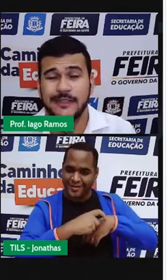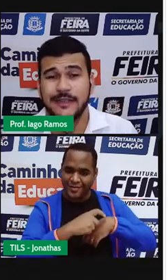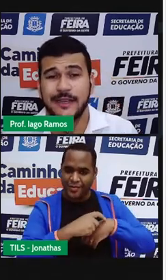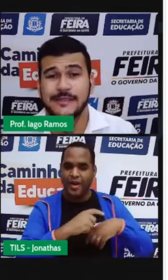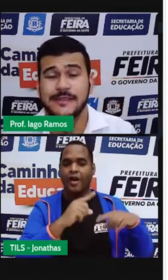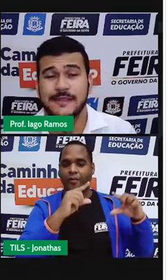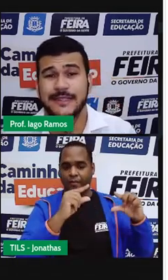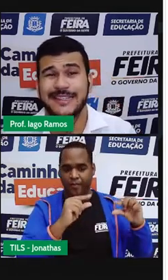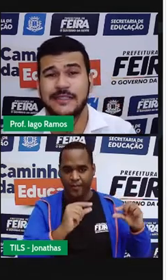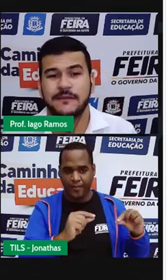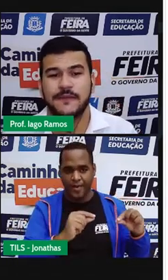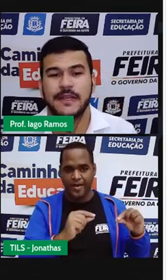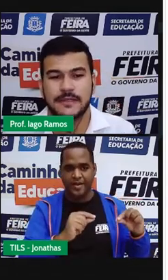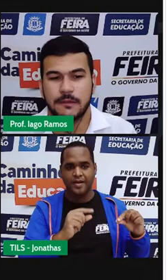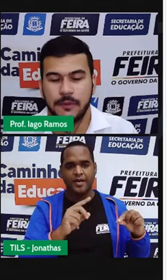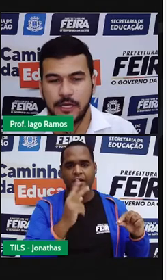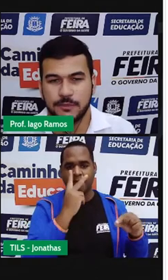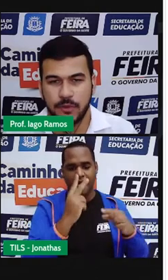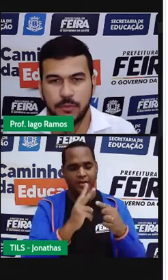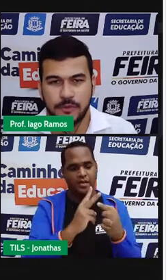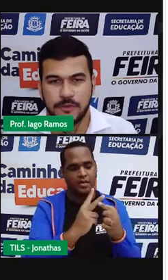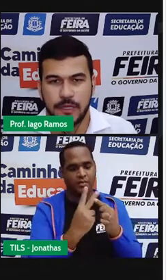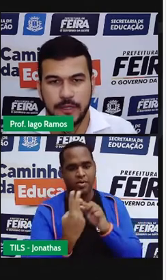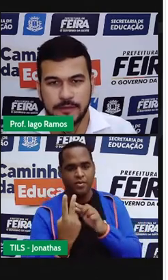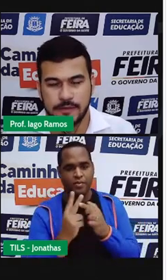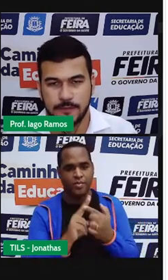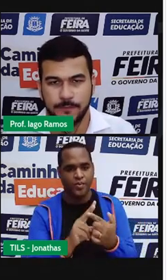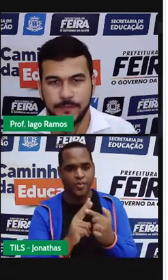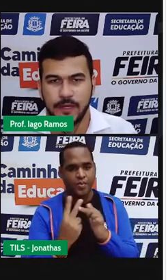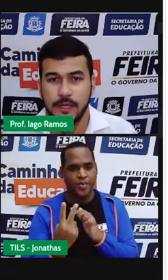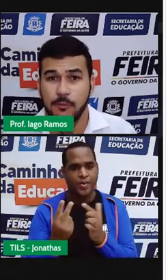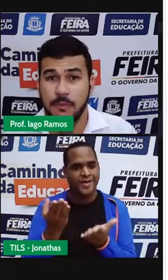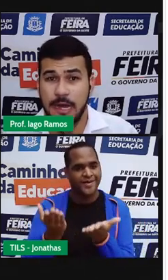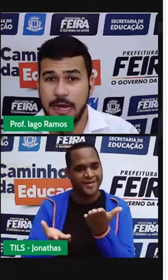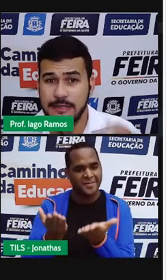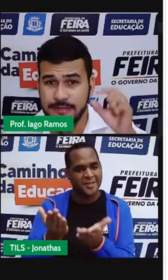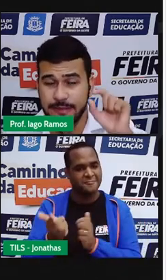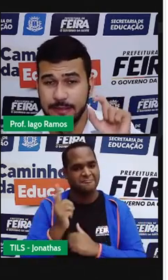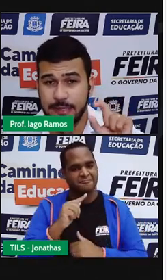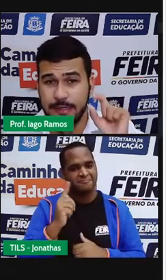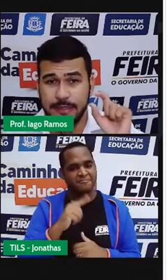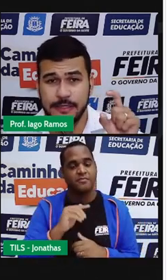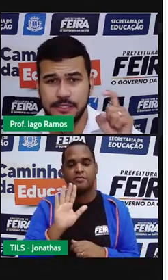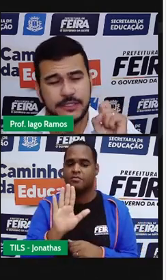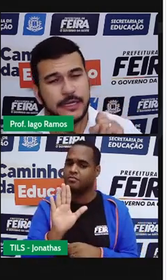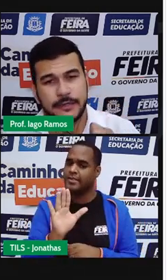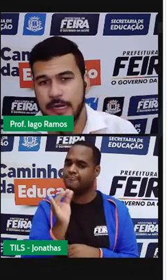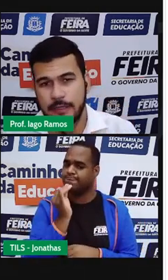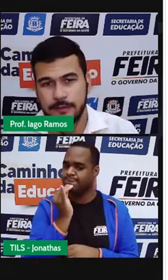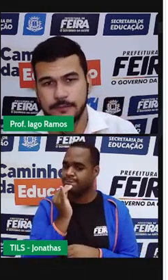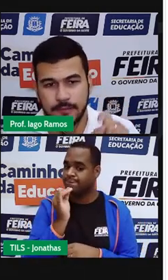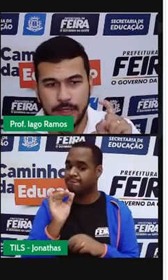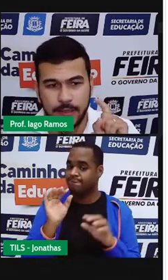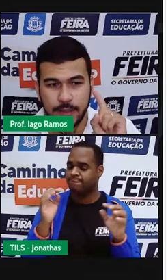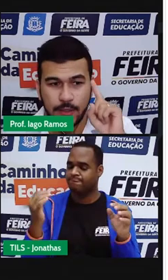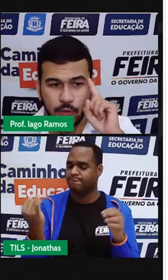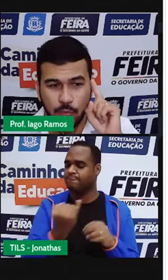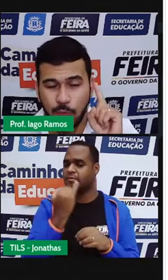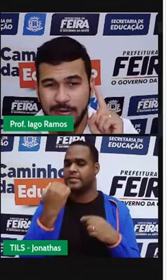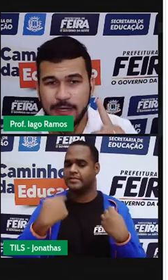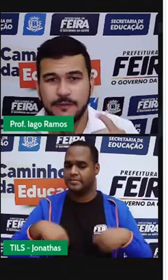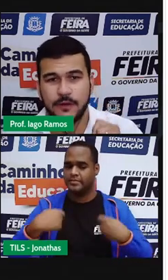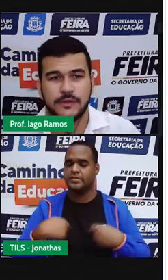grandezas inversamente proporcionais. Mas tem aquele grande detalhe, né?